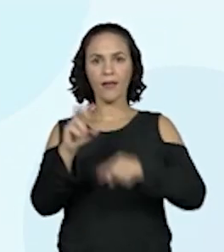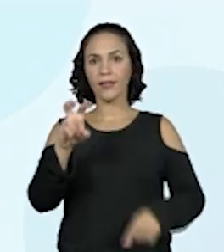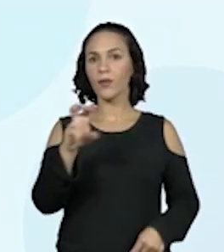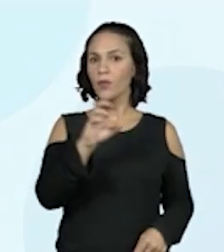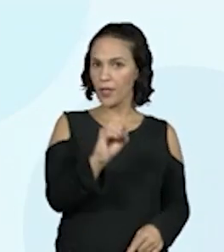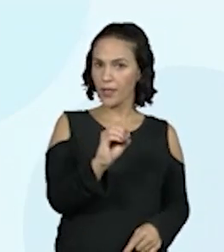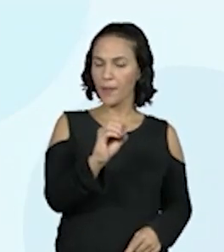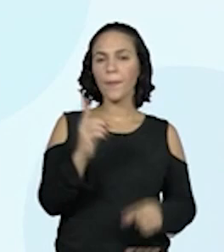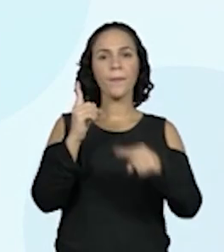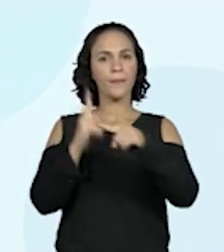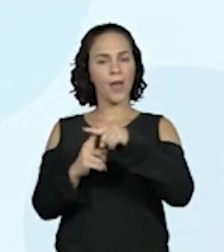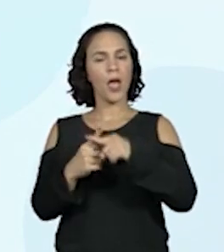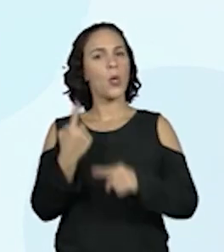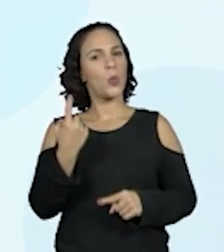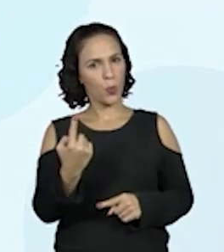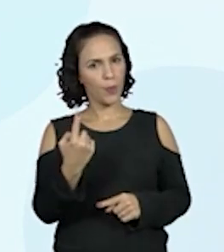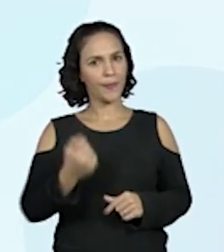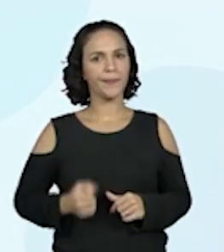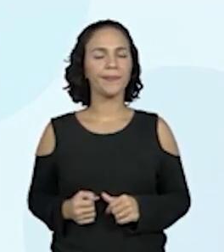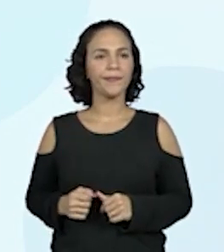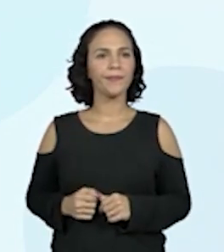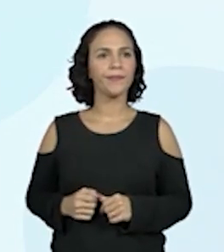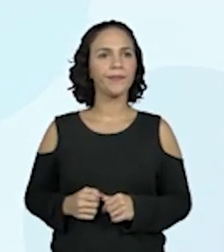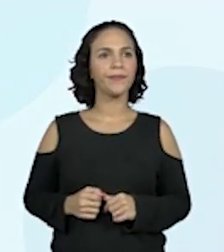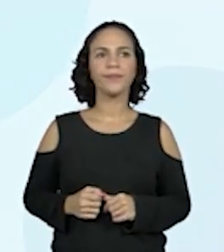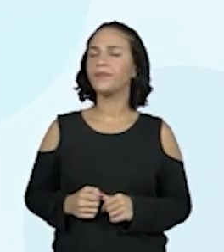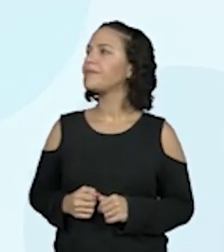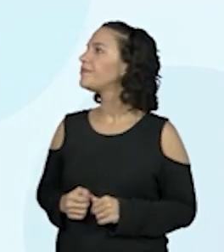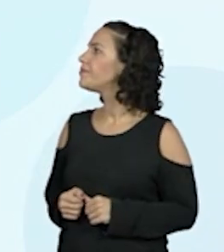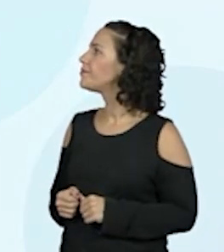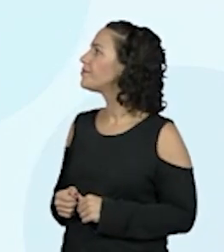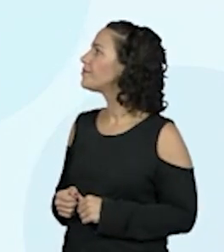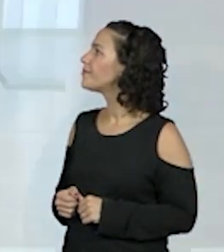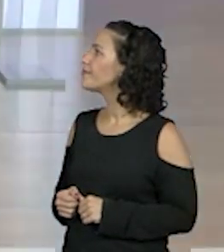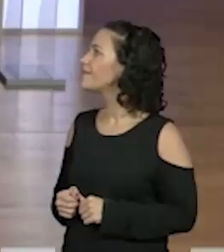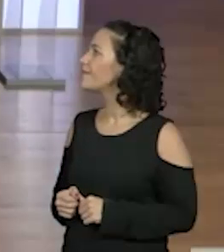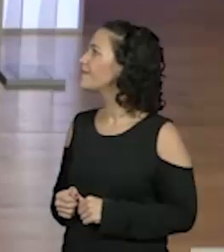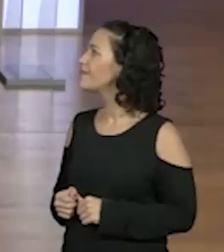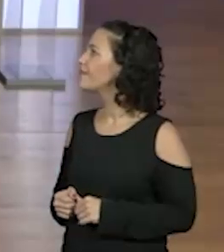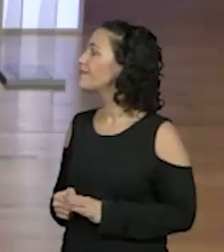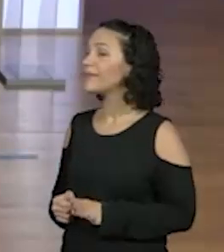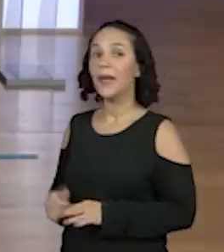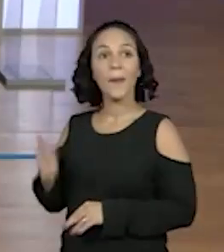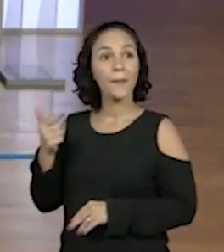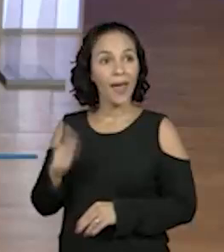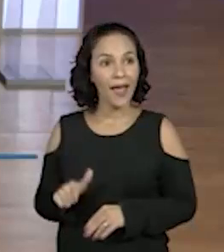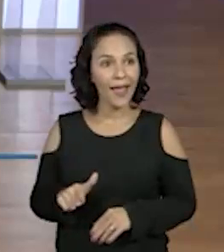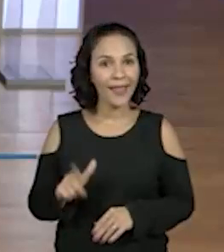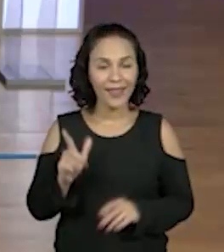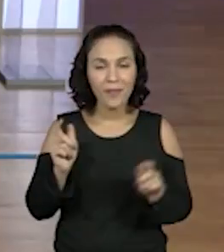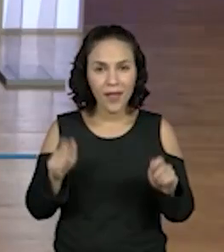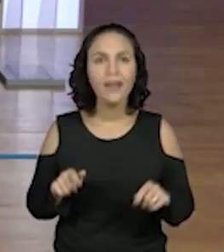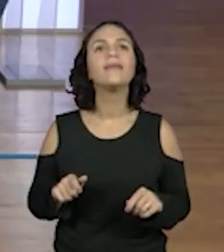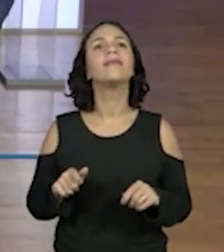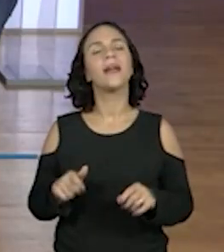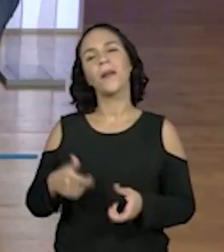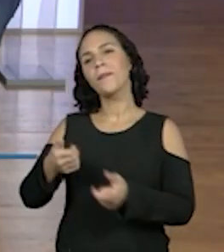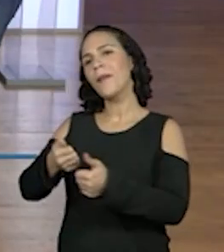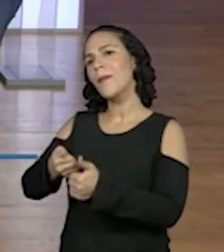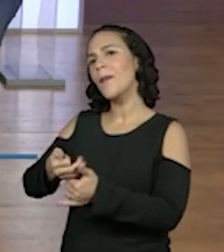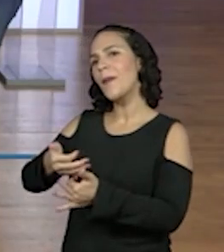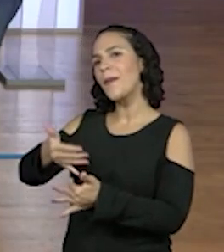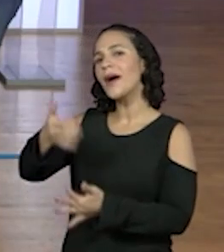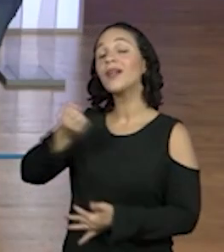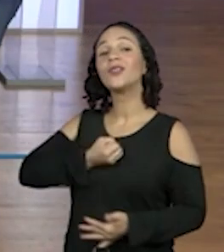Demos conta? Demos conta. Só que ainda tem mais. Tem mais. Ah lá. Subam aí os primeiros